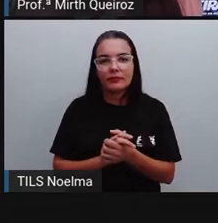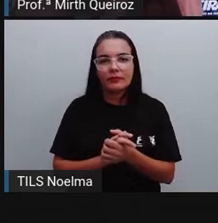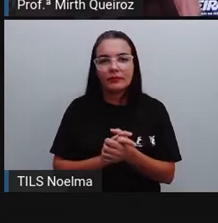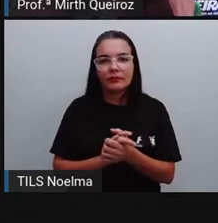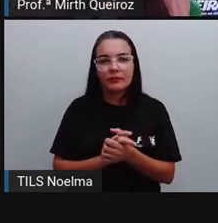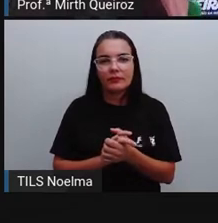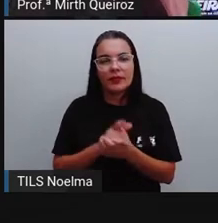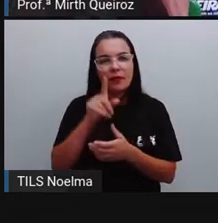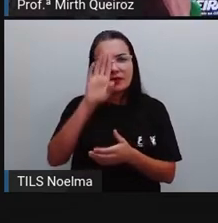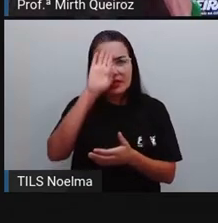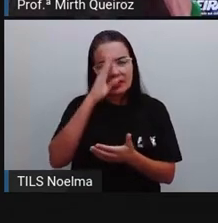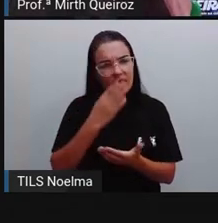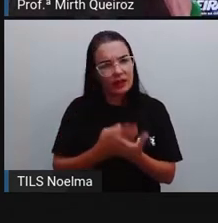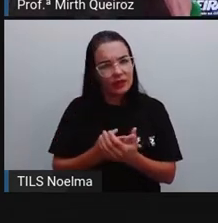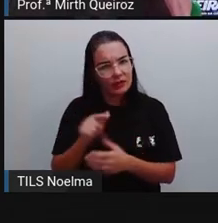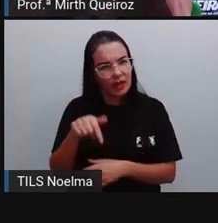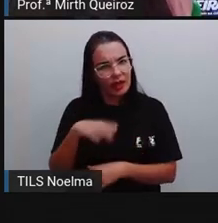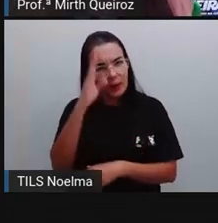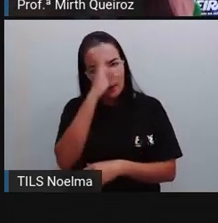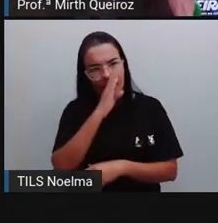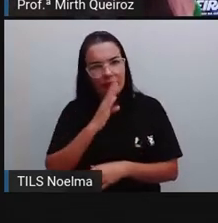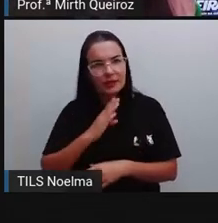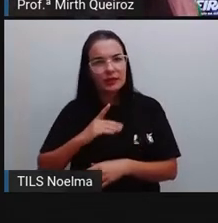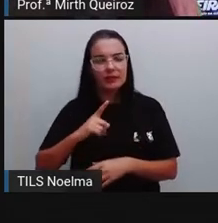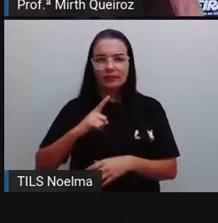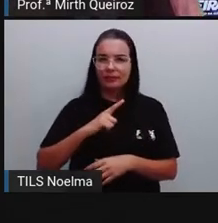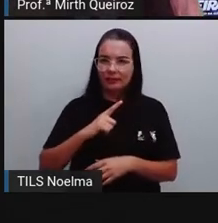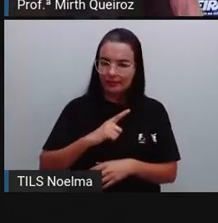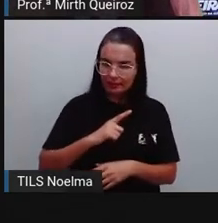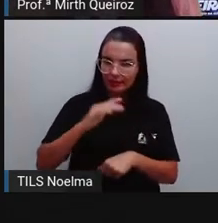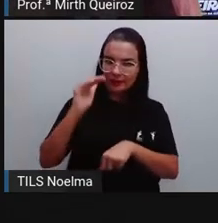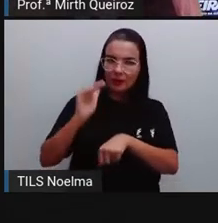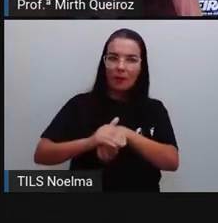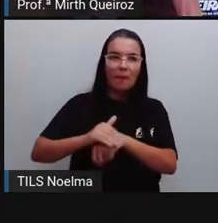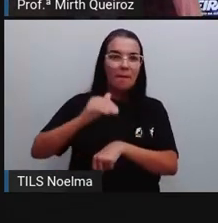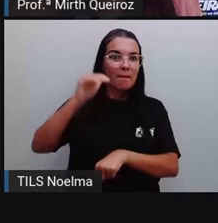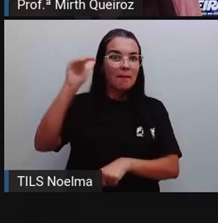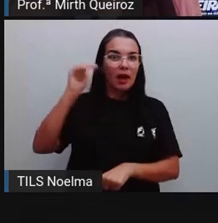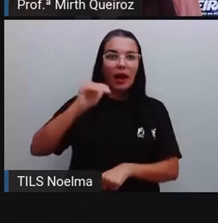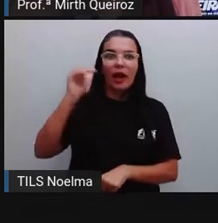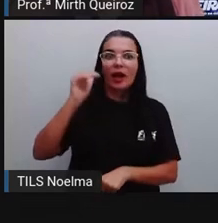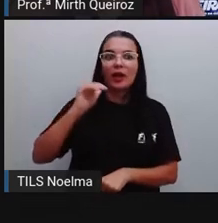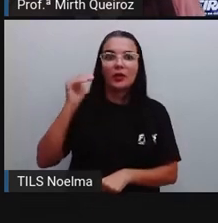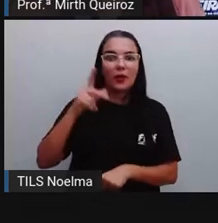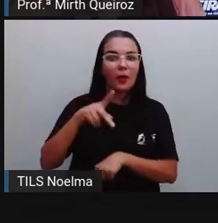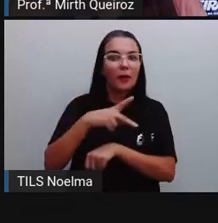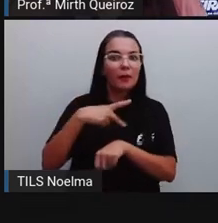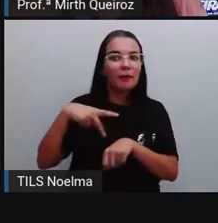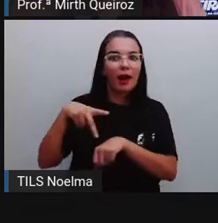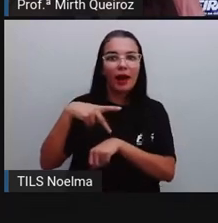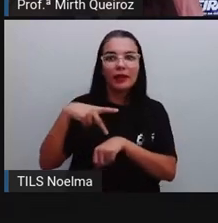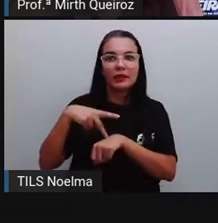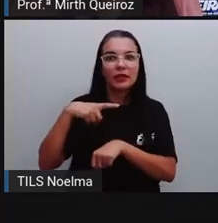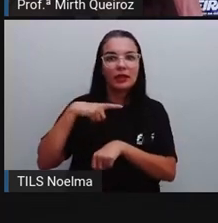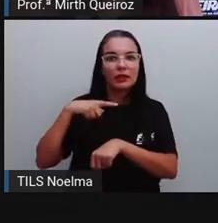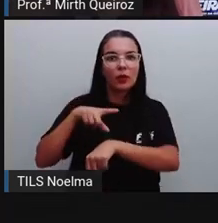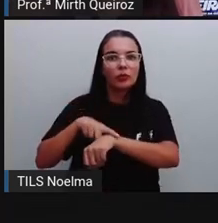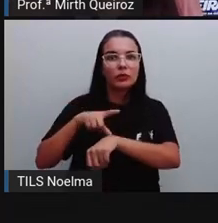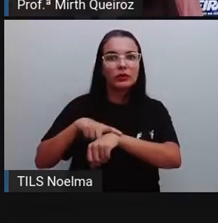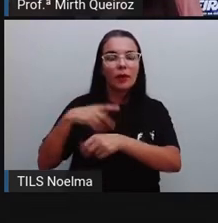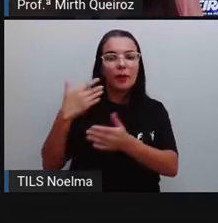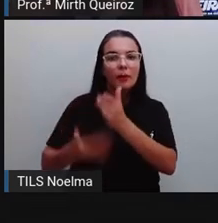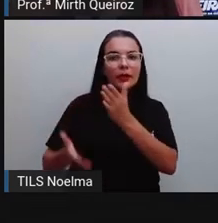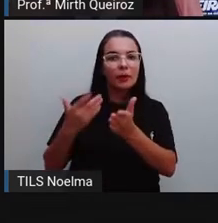Vocês acreditam que o Brasil seja o país com maior média de tempo